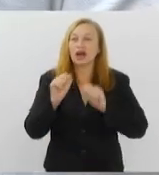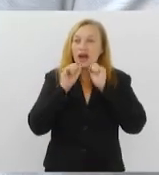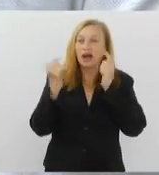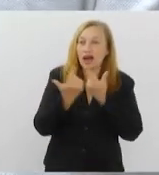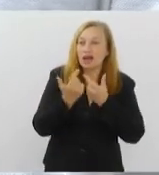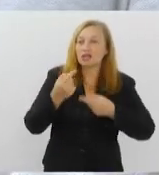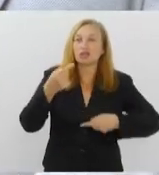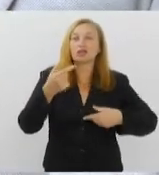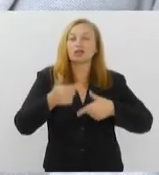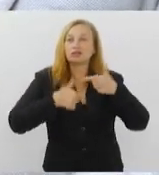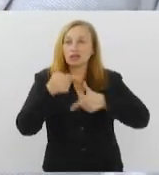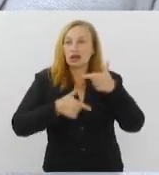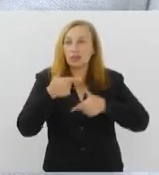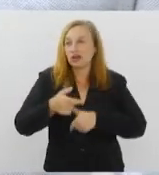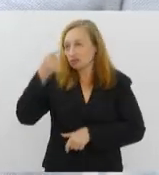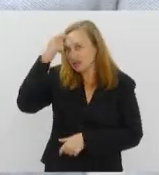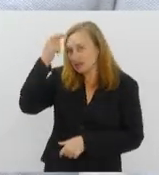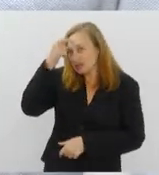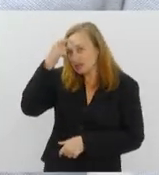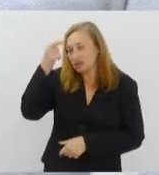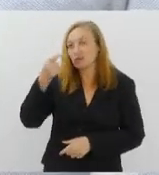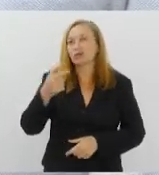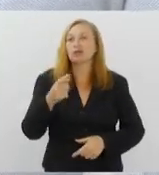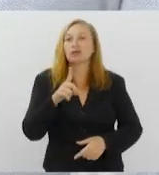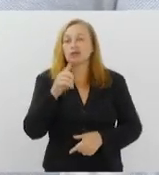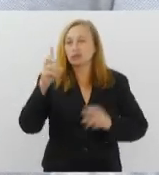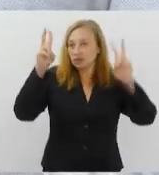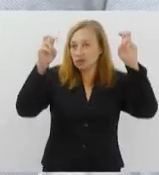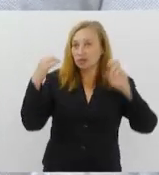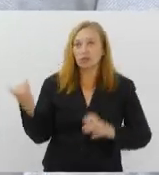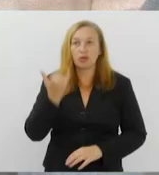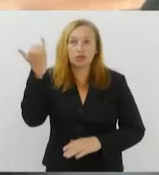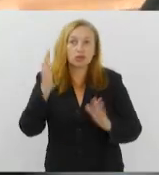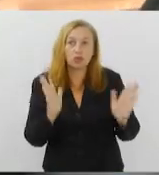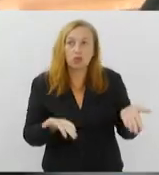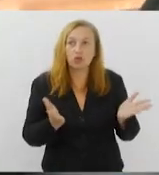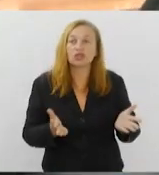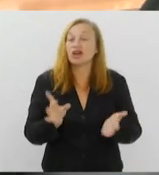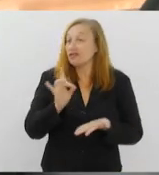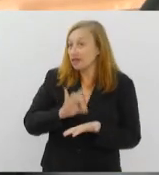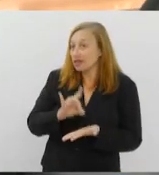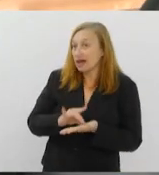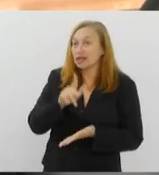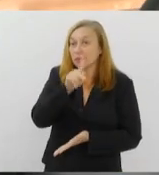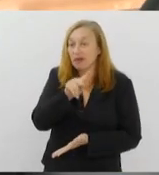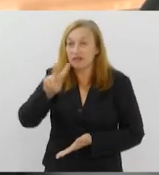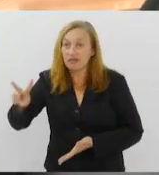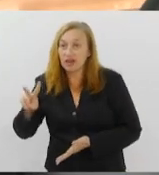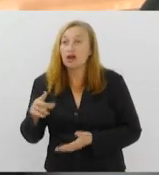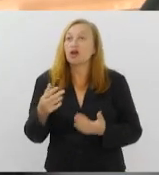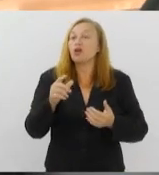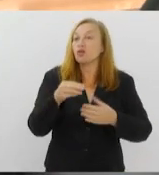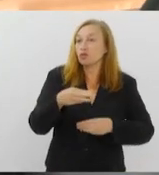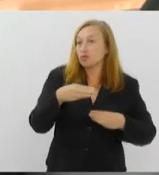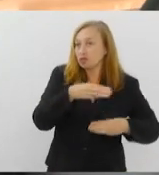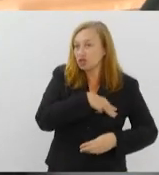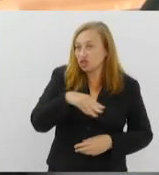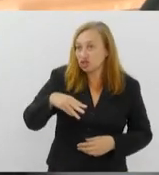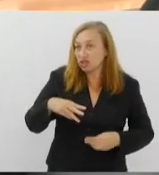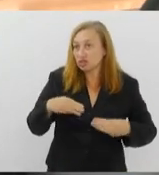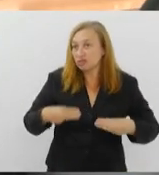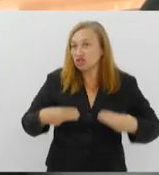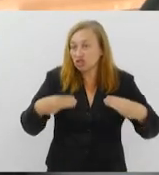conscientização de um tema tão importante como esse, né, Vicente? Voltamos com você no estúdio. Verdade, PV. O Ministério da Saúde precisa intensificar as